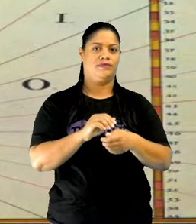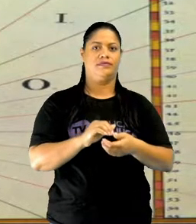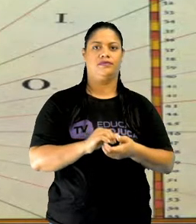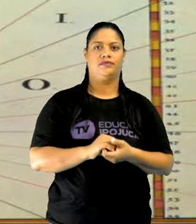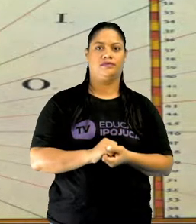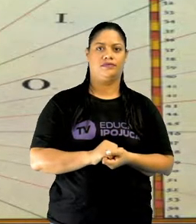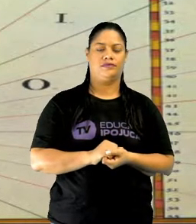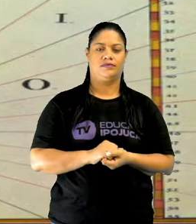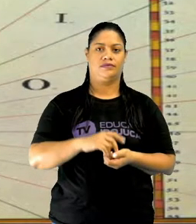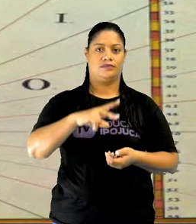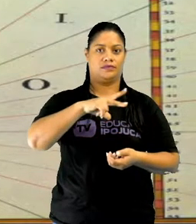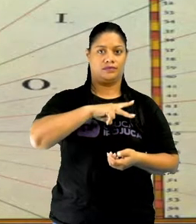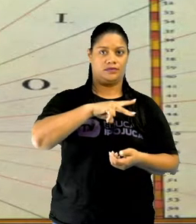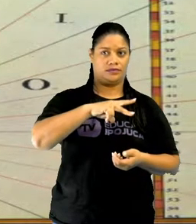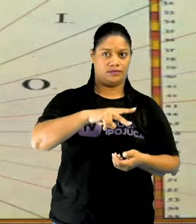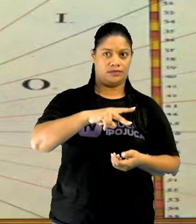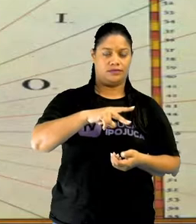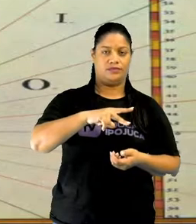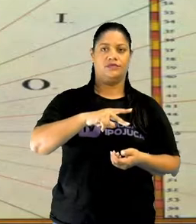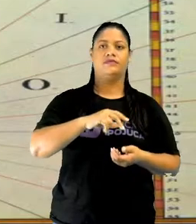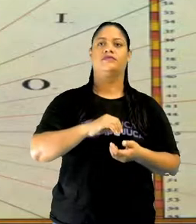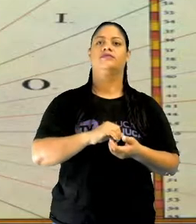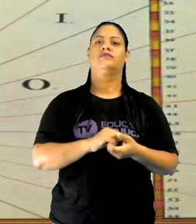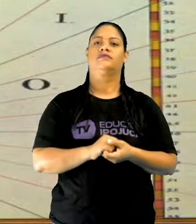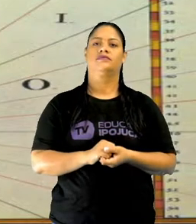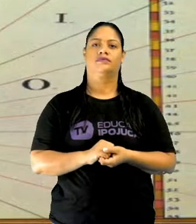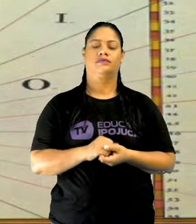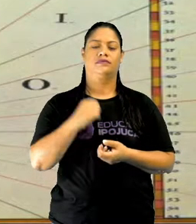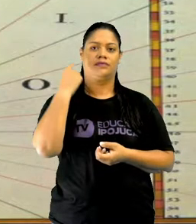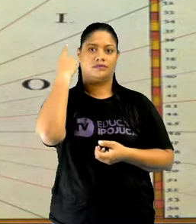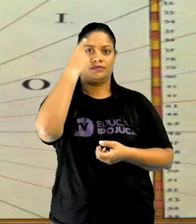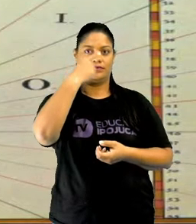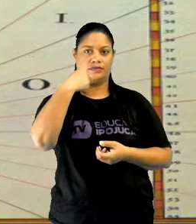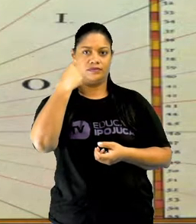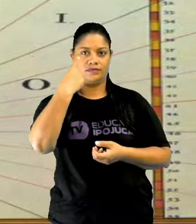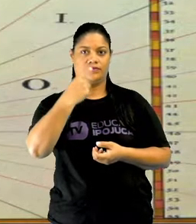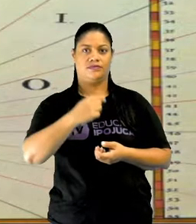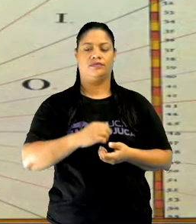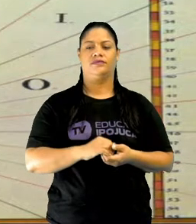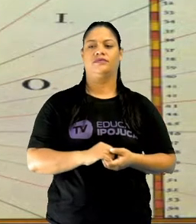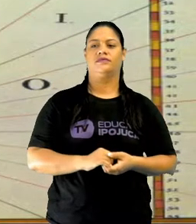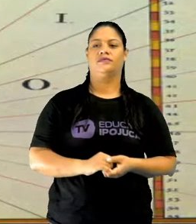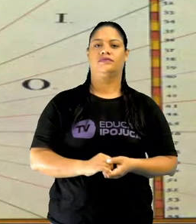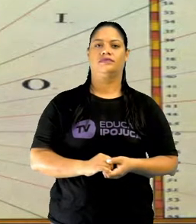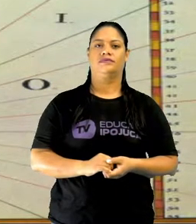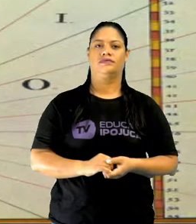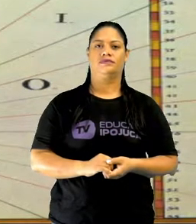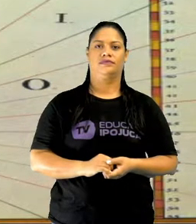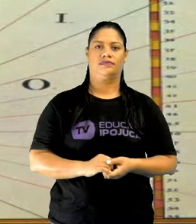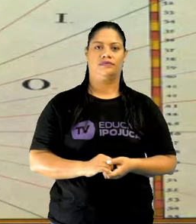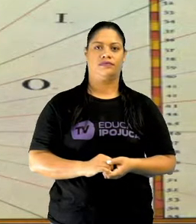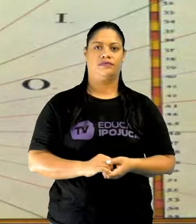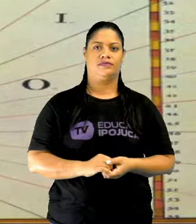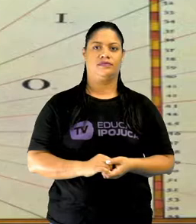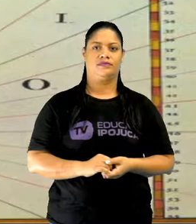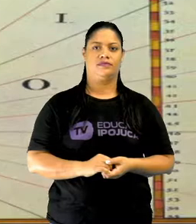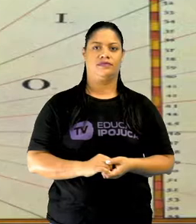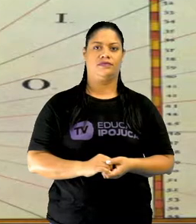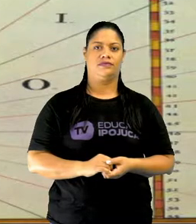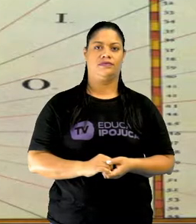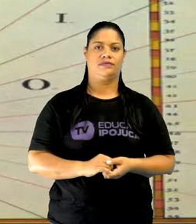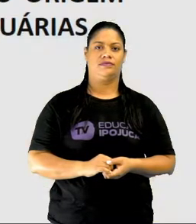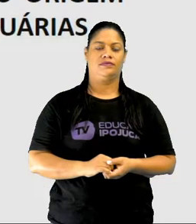Portugal, que fica do lado leste, e Espanha, que fica do lado oeste desse